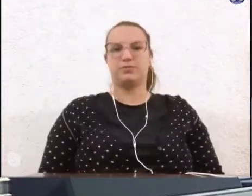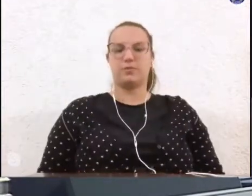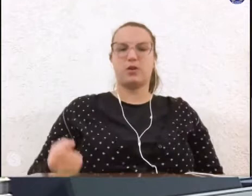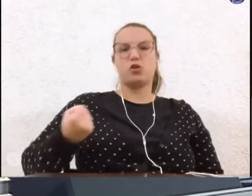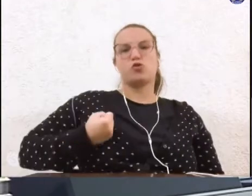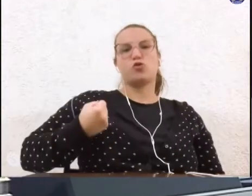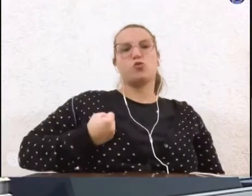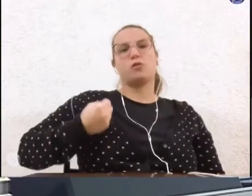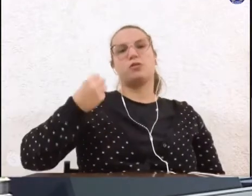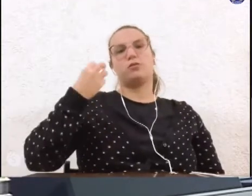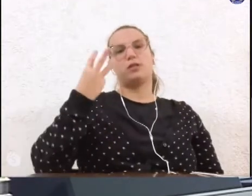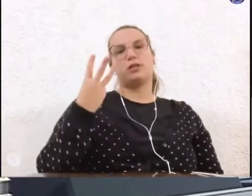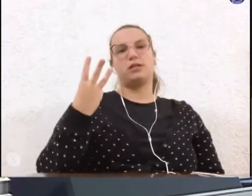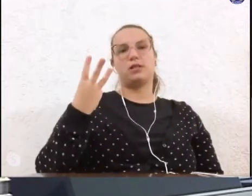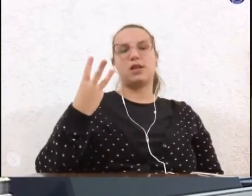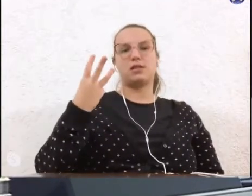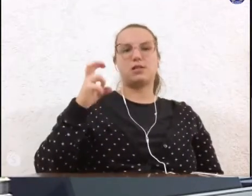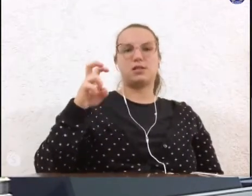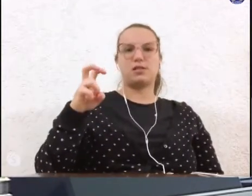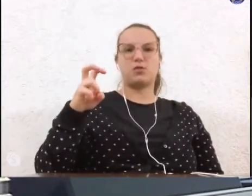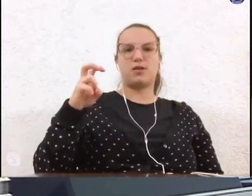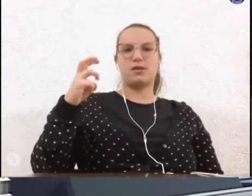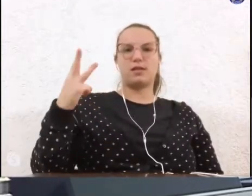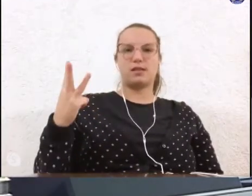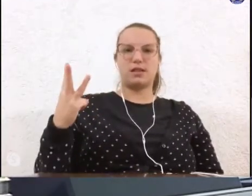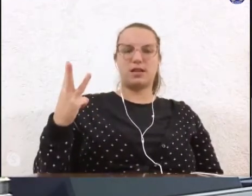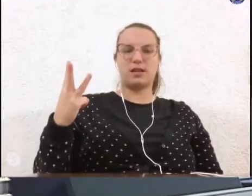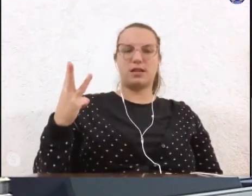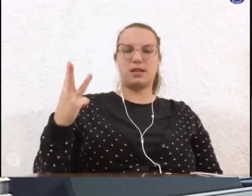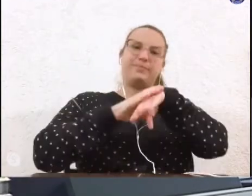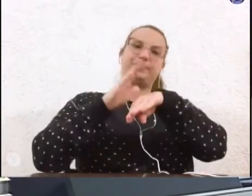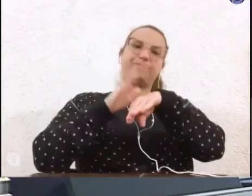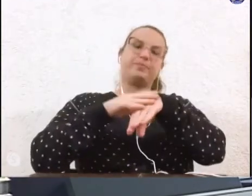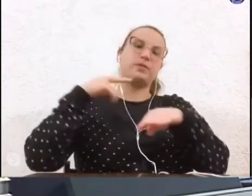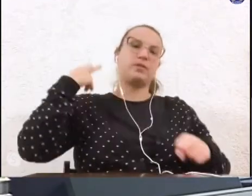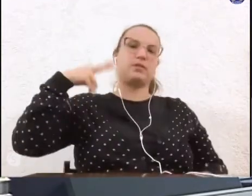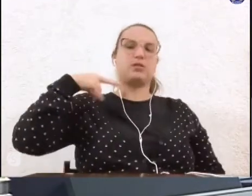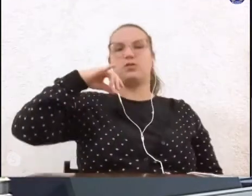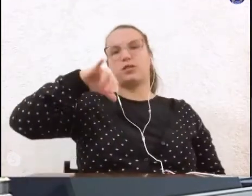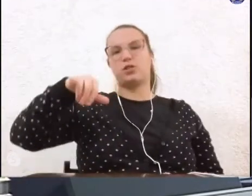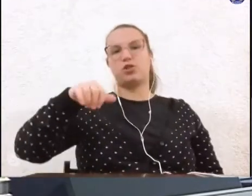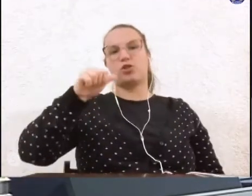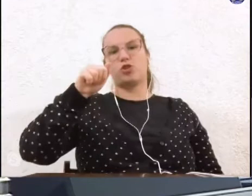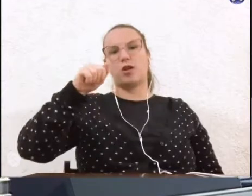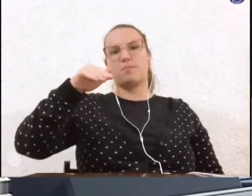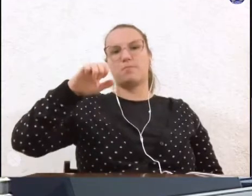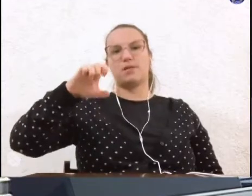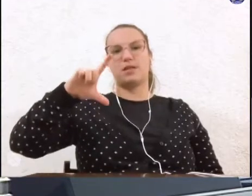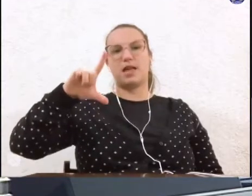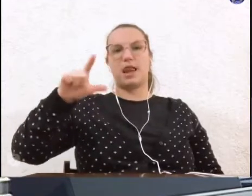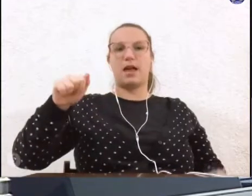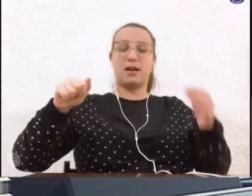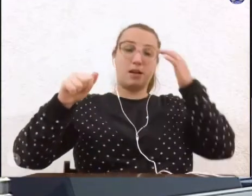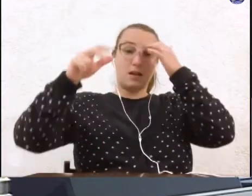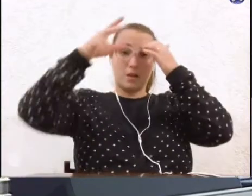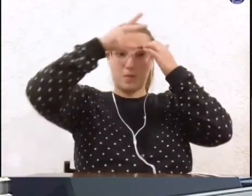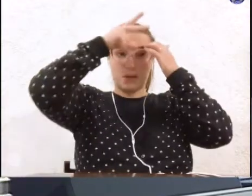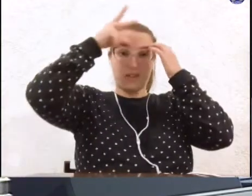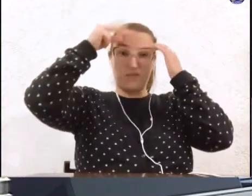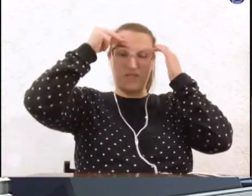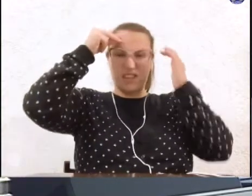353 de autoria da vereadora Jamila ao prefeito municipal